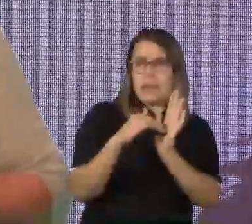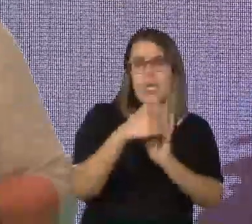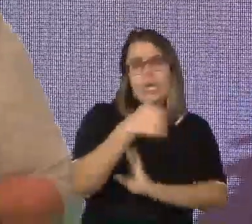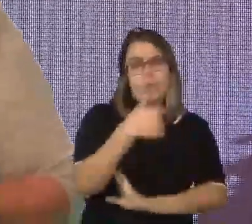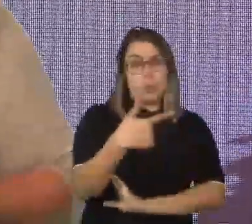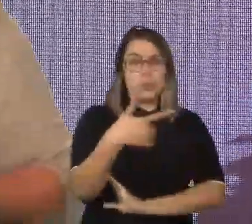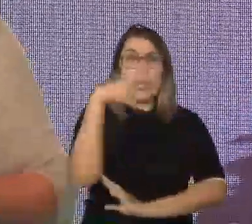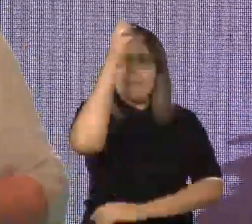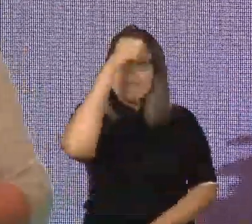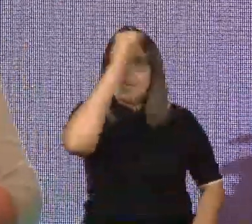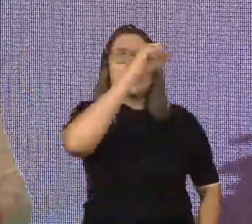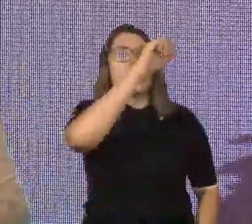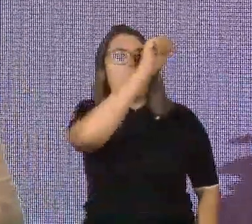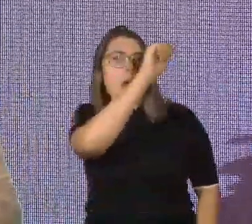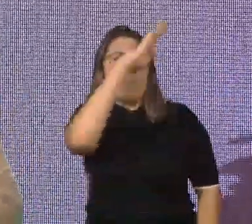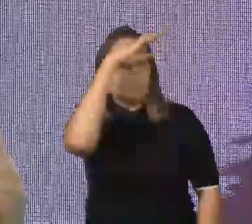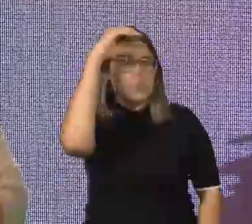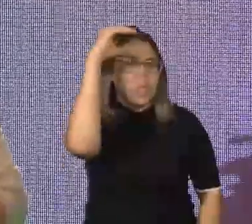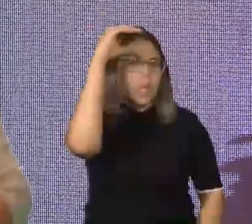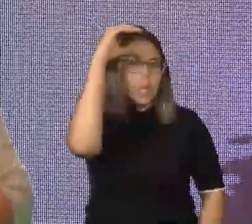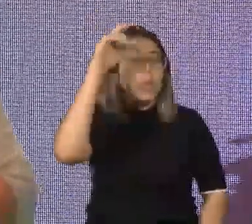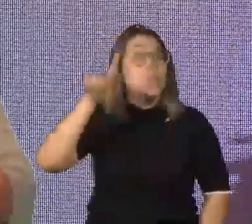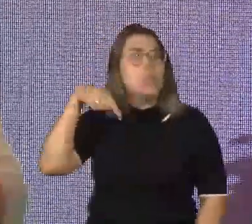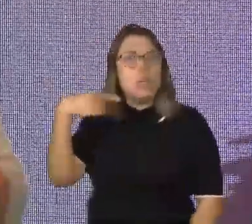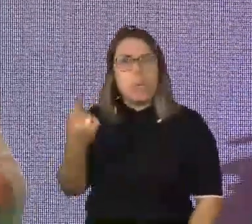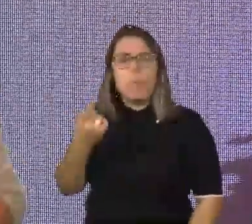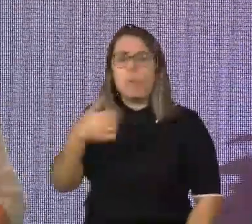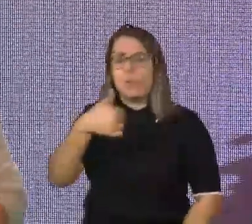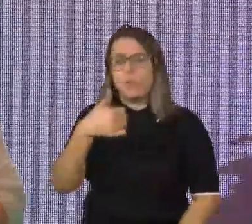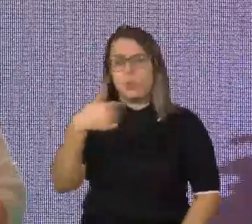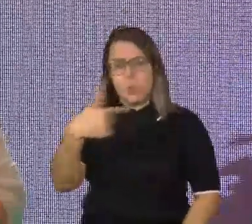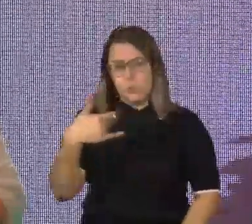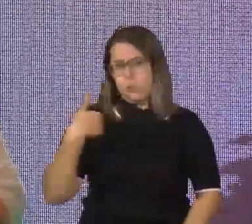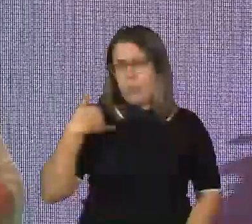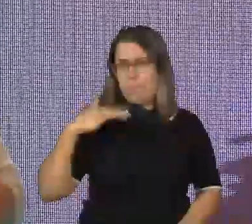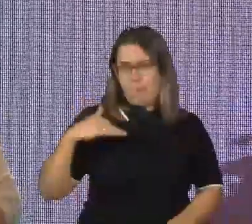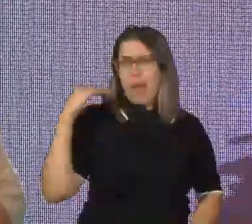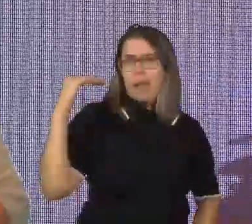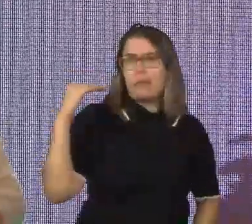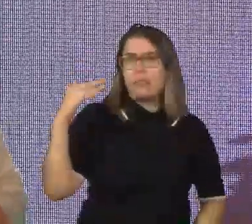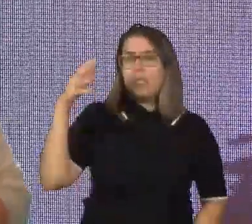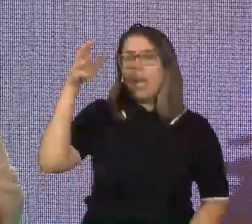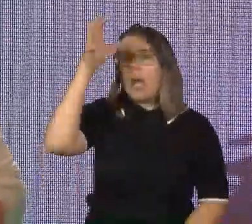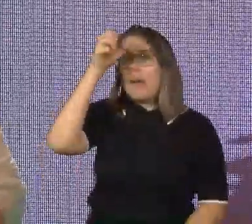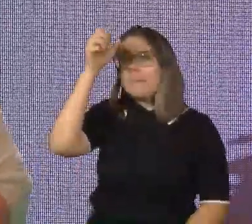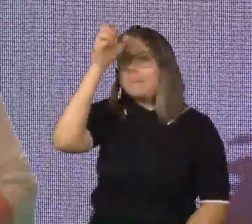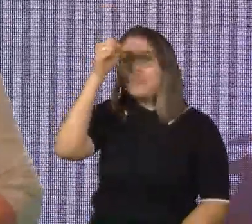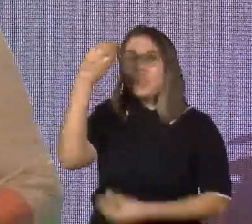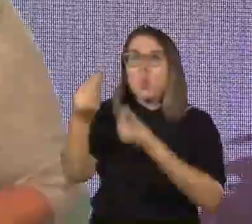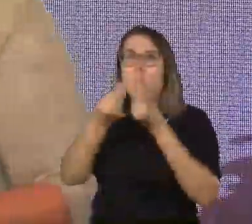alfabetização, e, partir dos doze, crianças foram do contexto escolar e não alfabetizados.